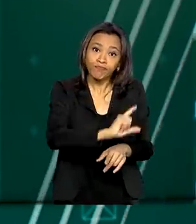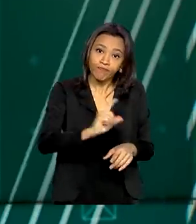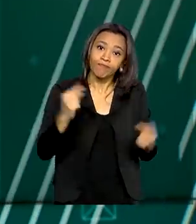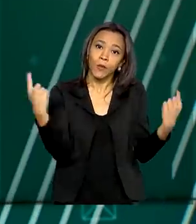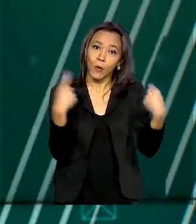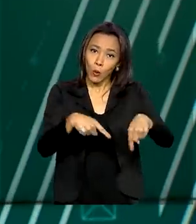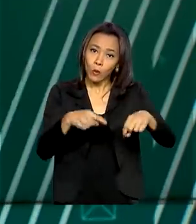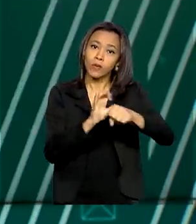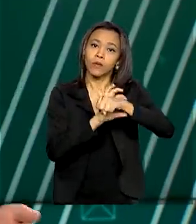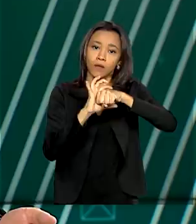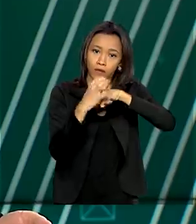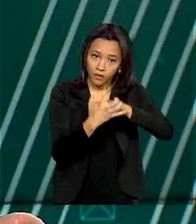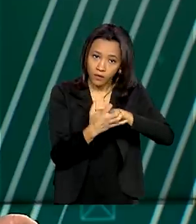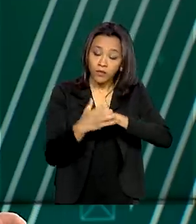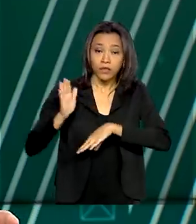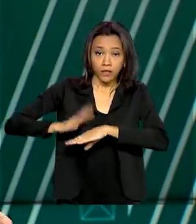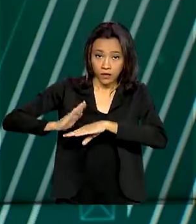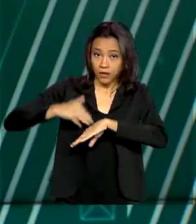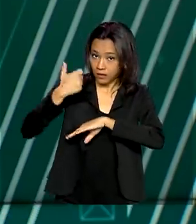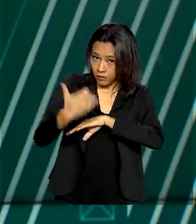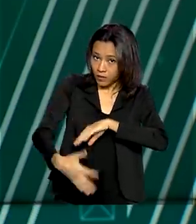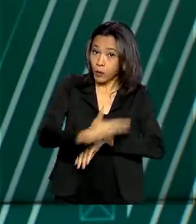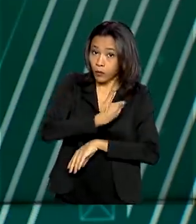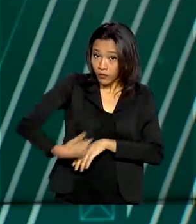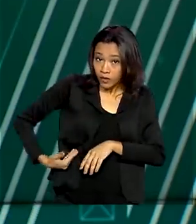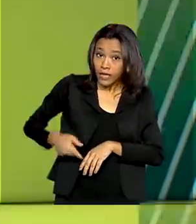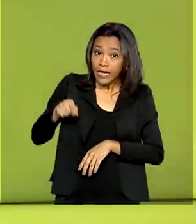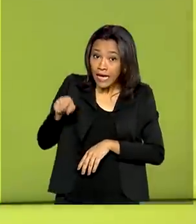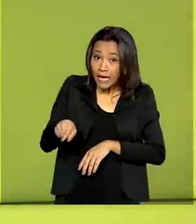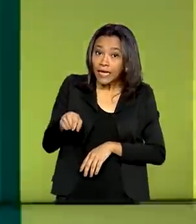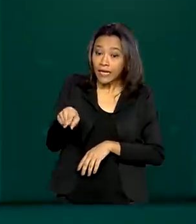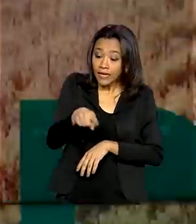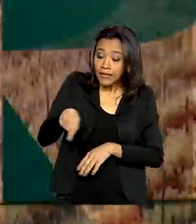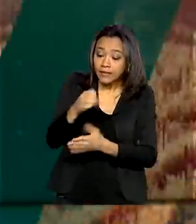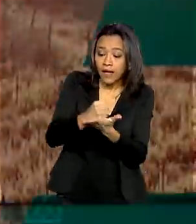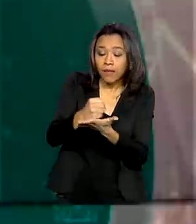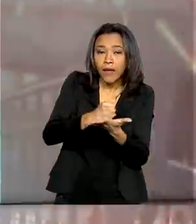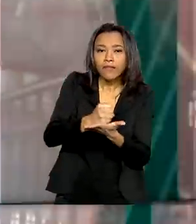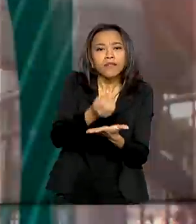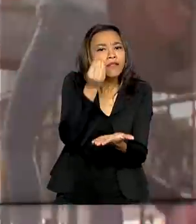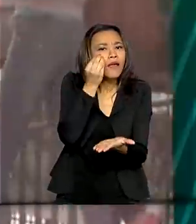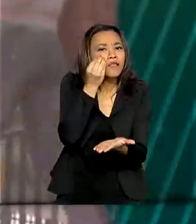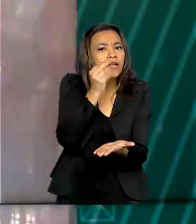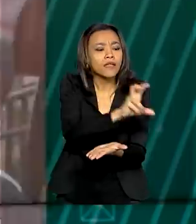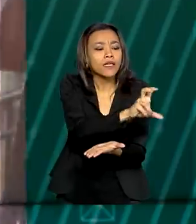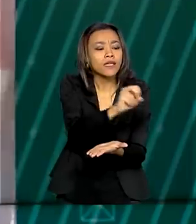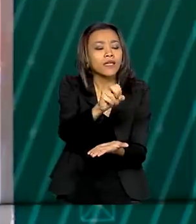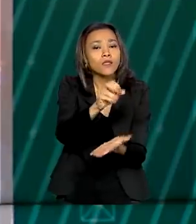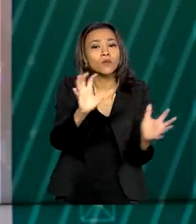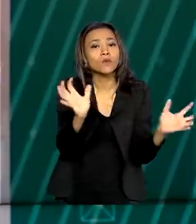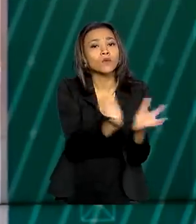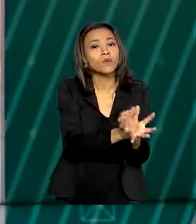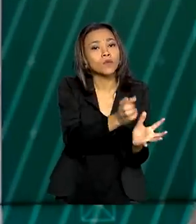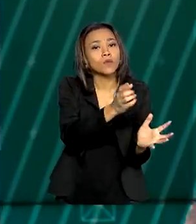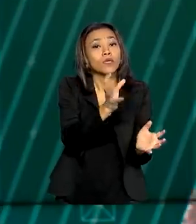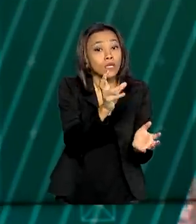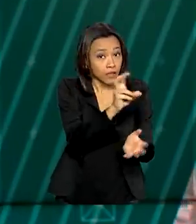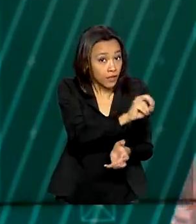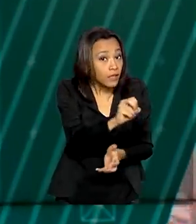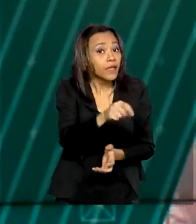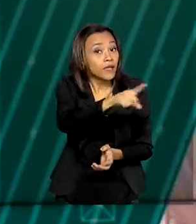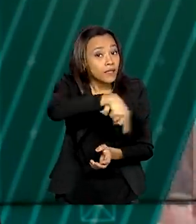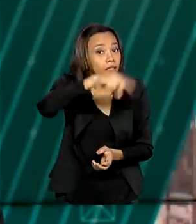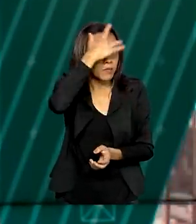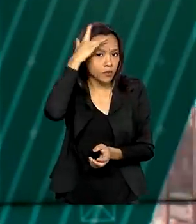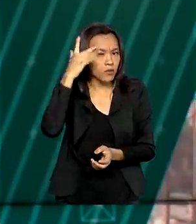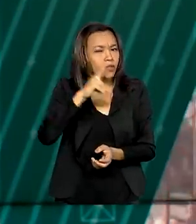novo coronavírus. Segundo o governo, o remédio será testado em 500 pacientes e a eficácia poderá ser comprovada dentro